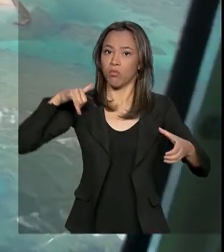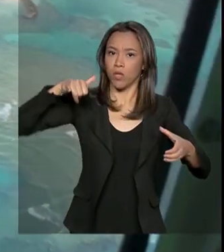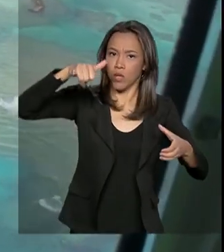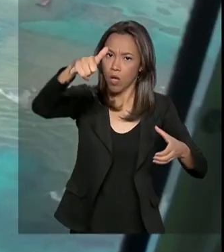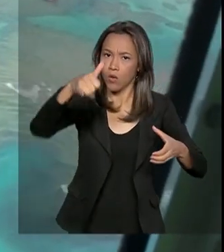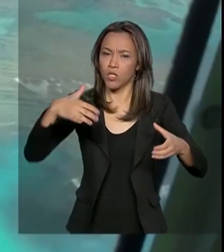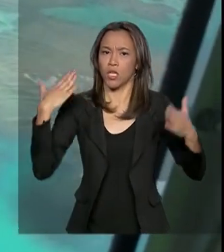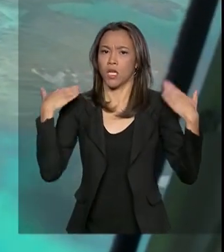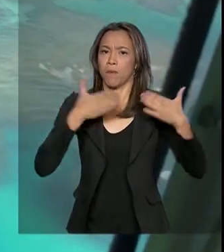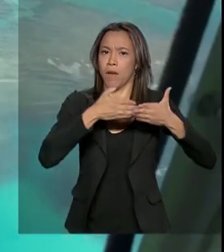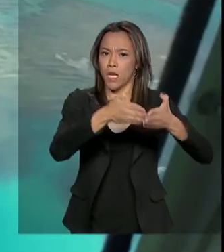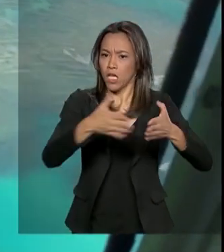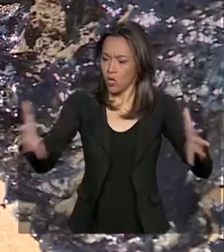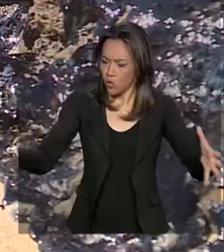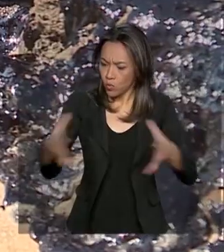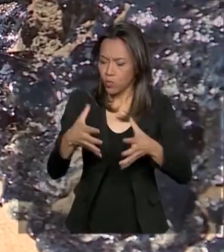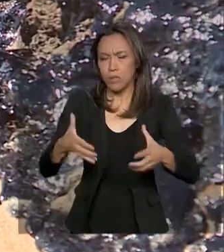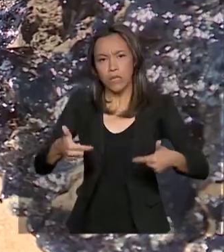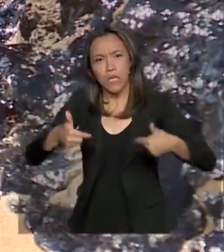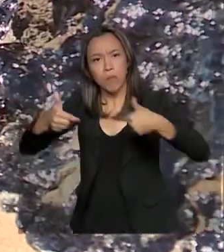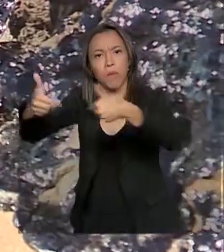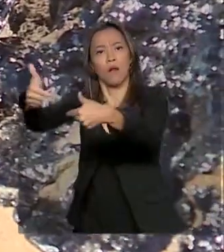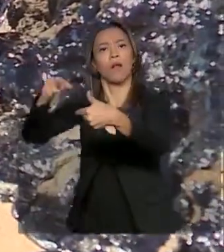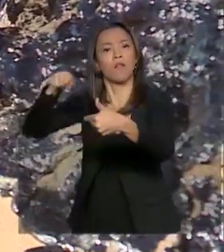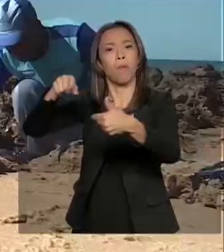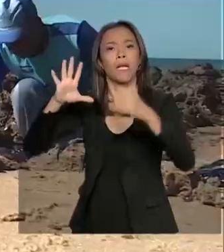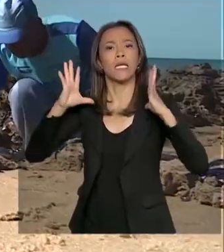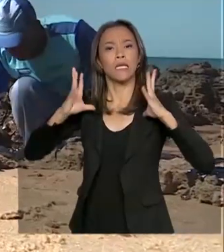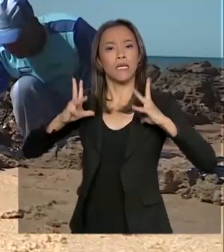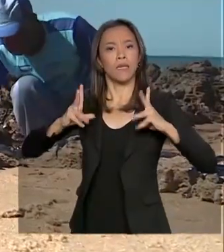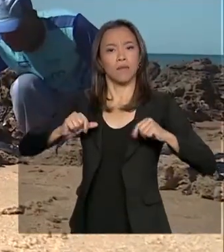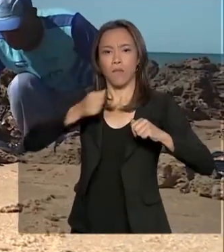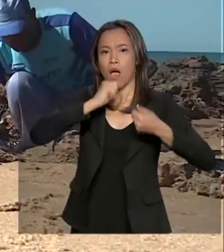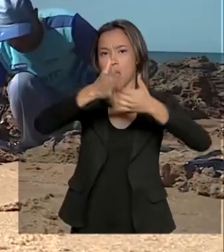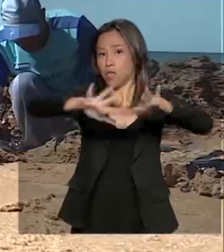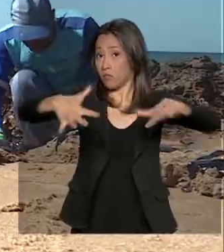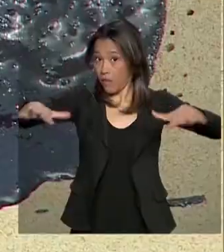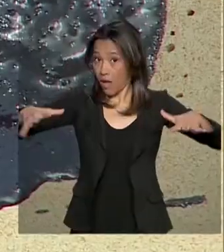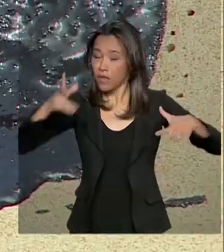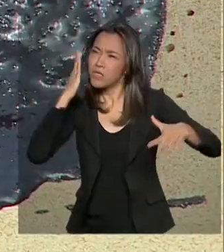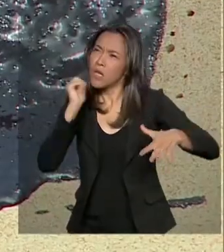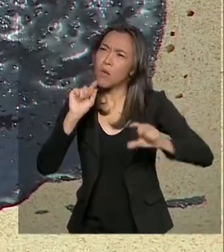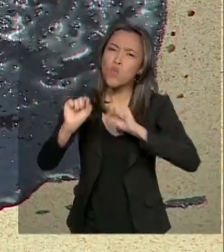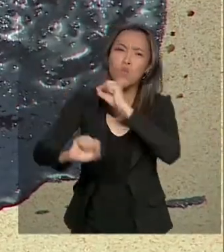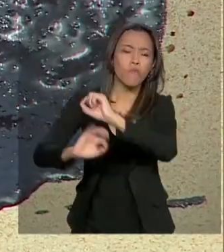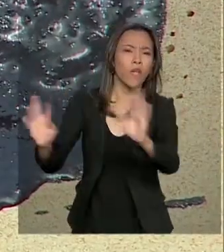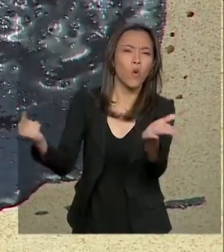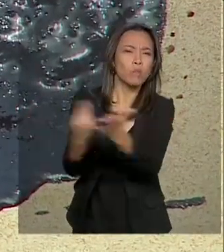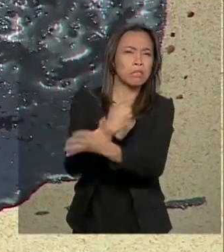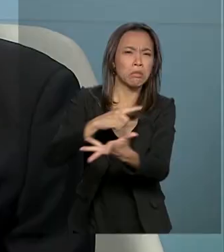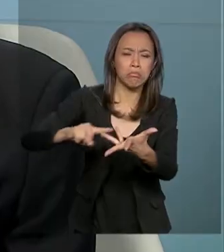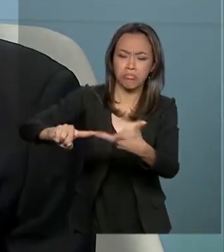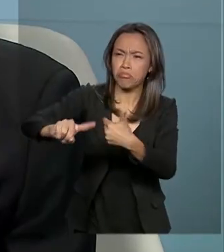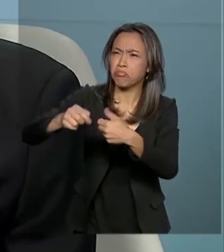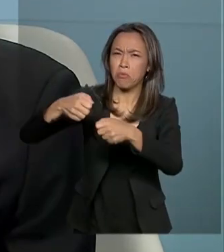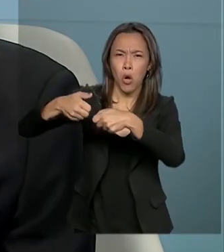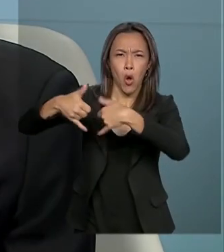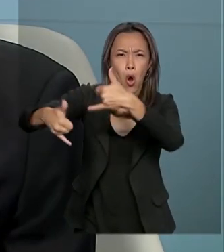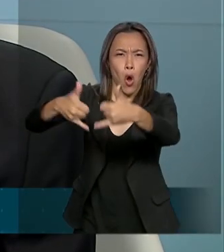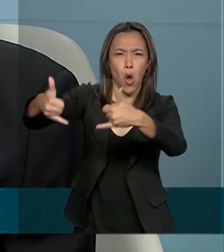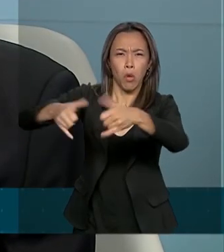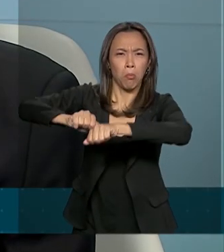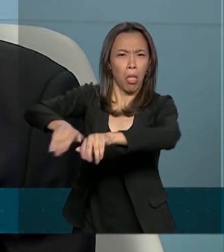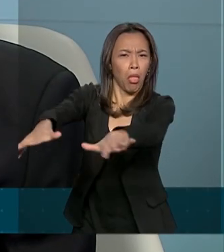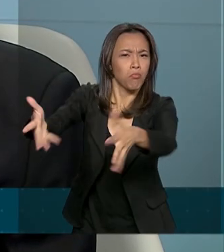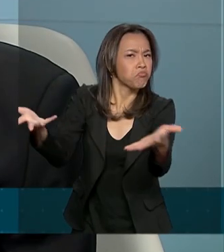empregaram navios e aeronaves na missão de limpar as praias e investigar a origem dos vazamentos. O papel das